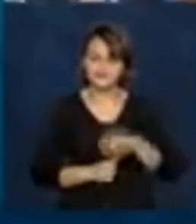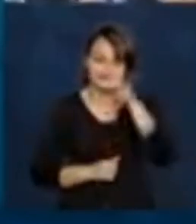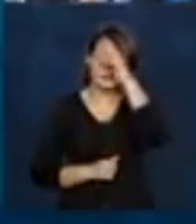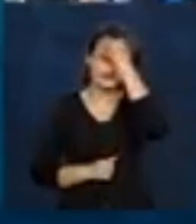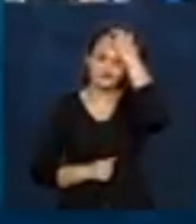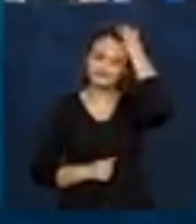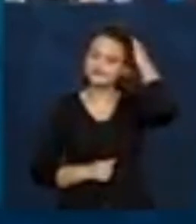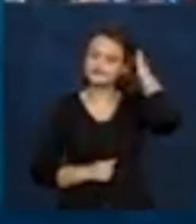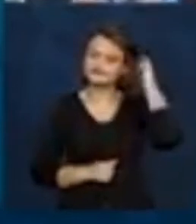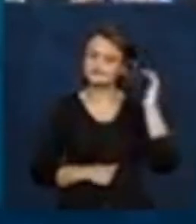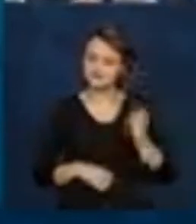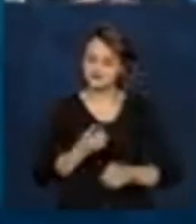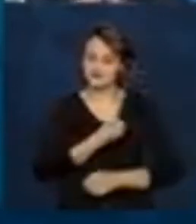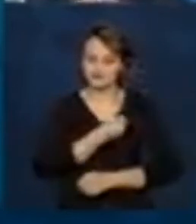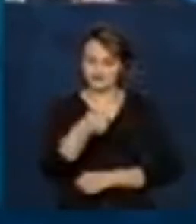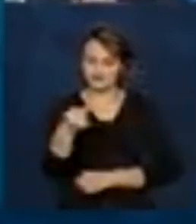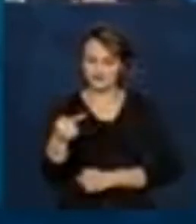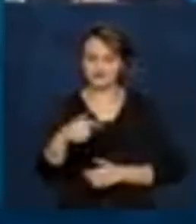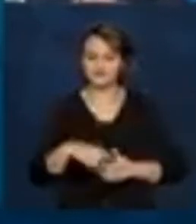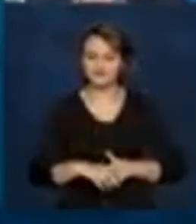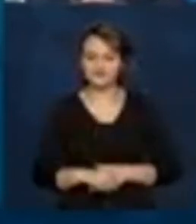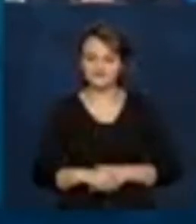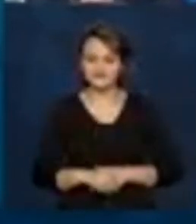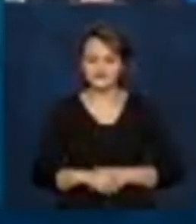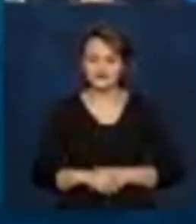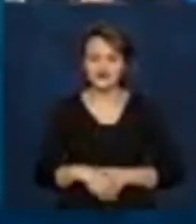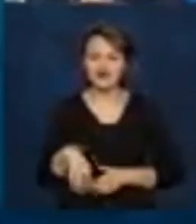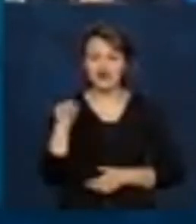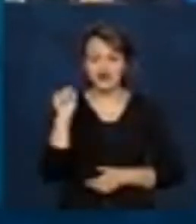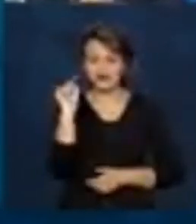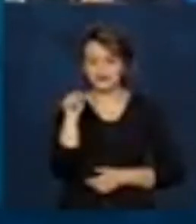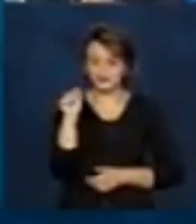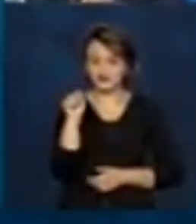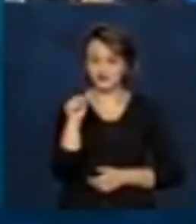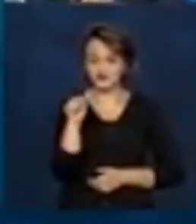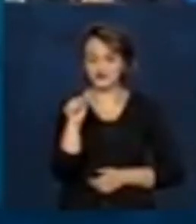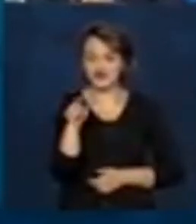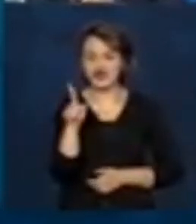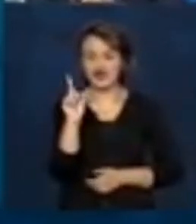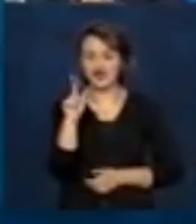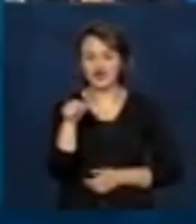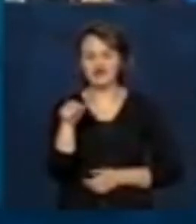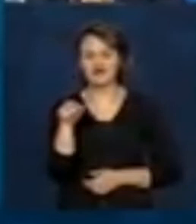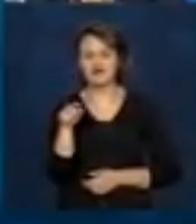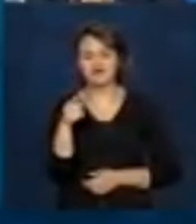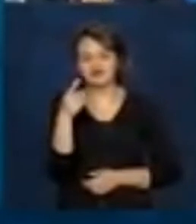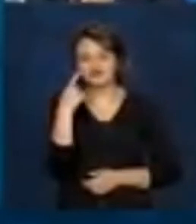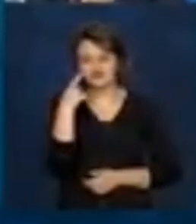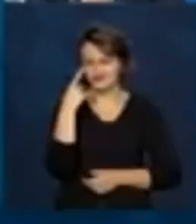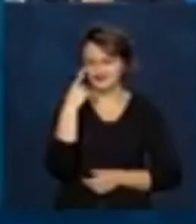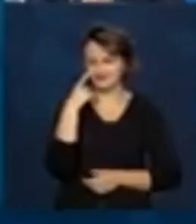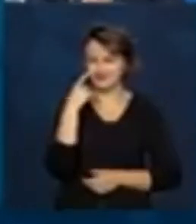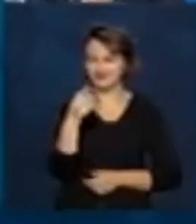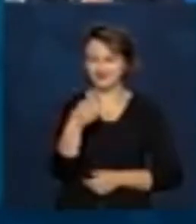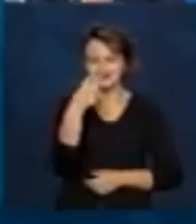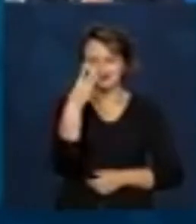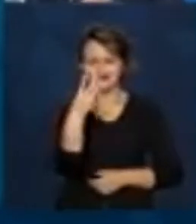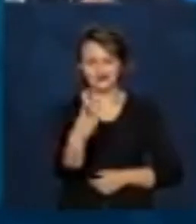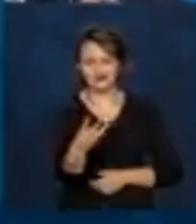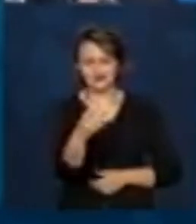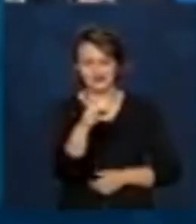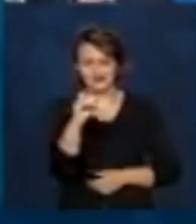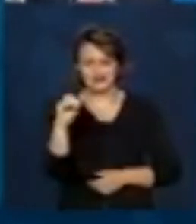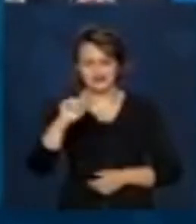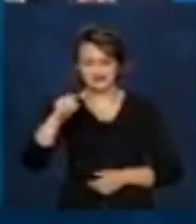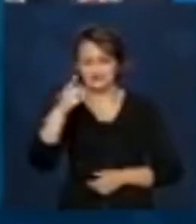Na página 7, esse ponto, é que nós estamos, não Barreto? Com quase 300 mil